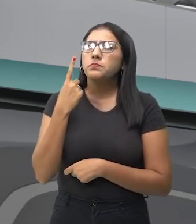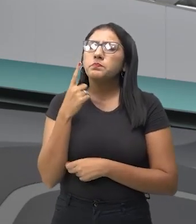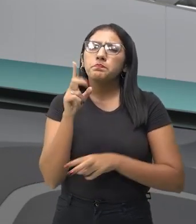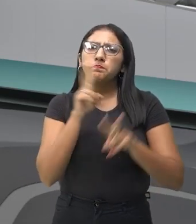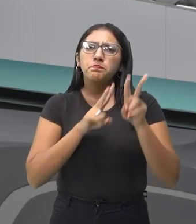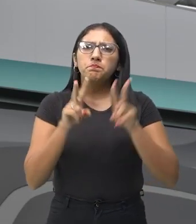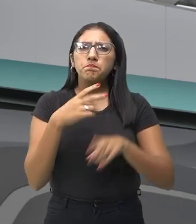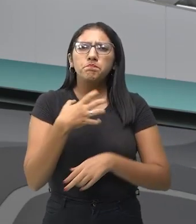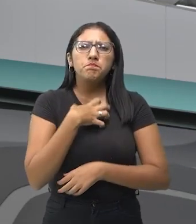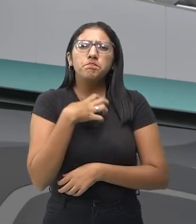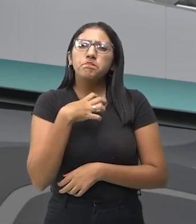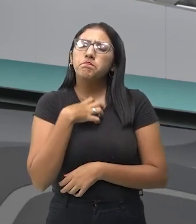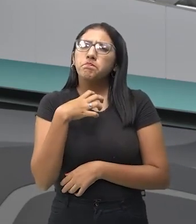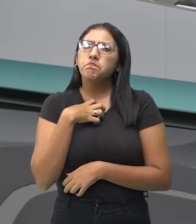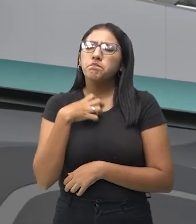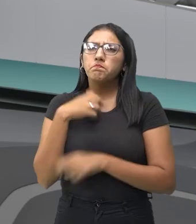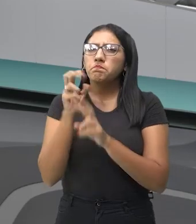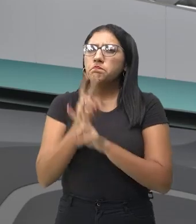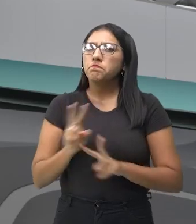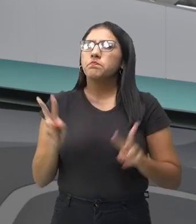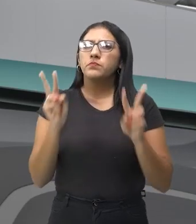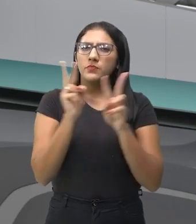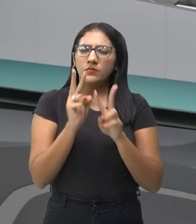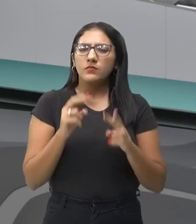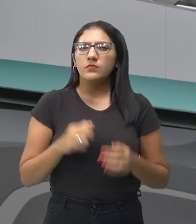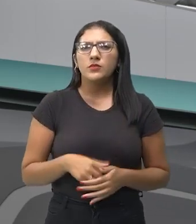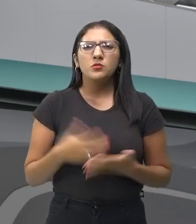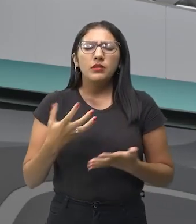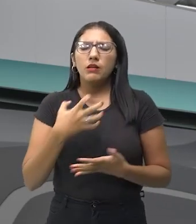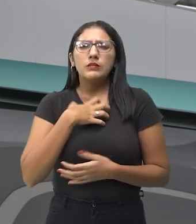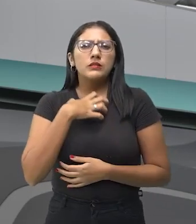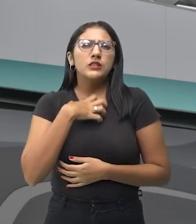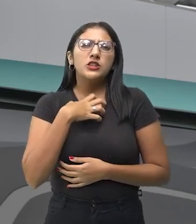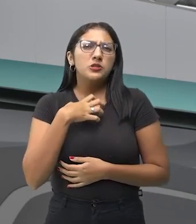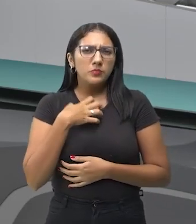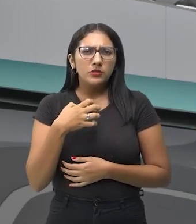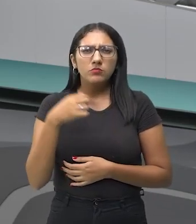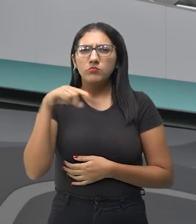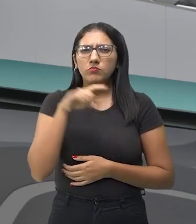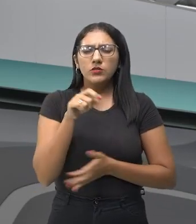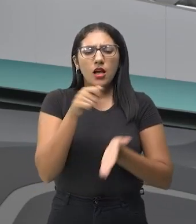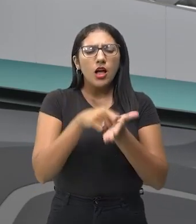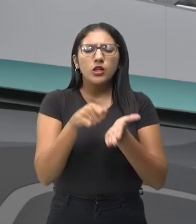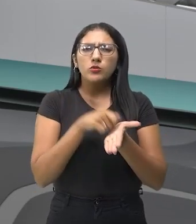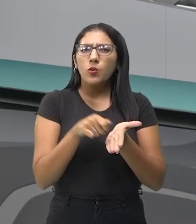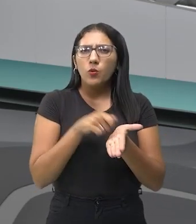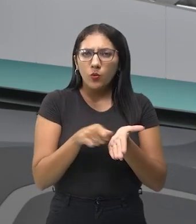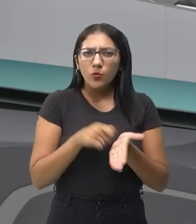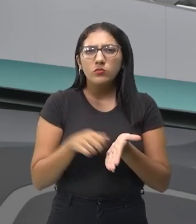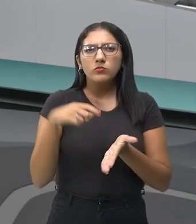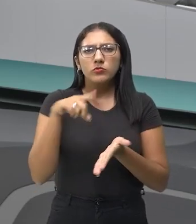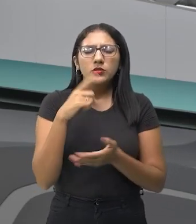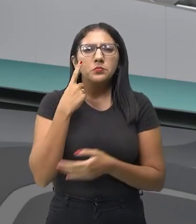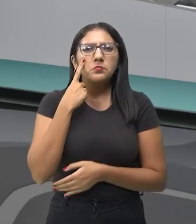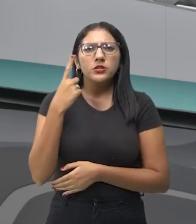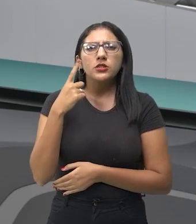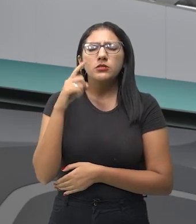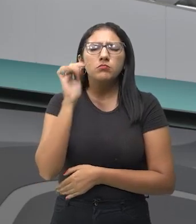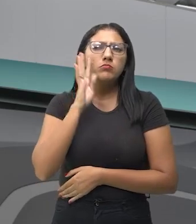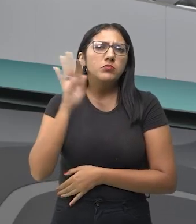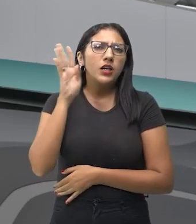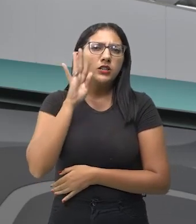nesse ambiente aqui? Imaginem, quais seriam os sons? Anotem aí no caderno de vocês, em um ambiente